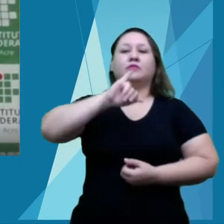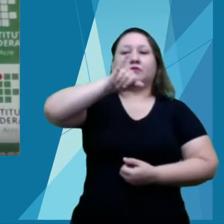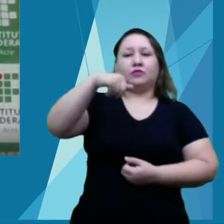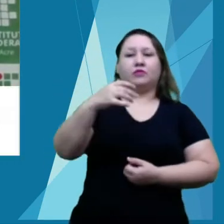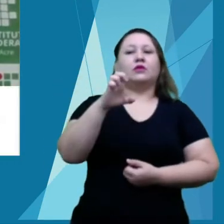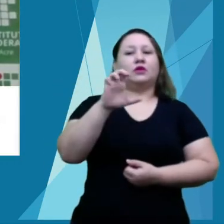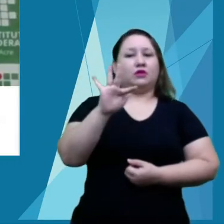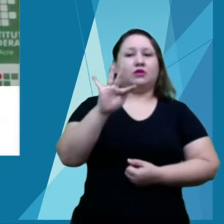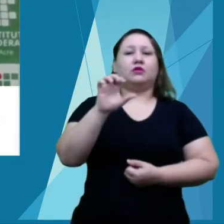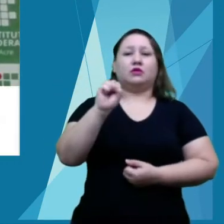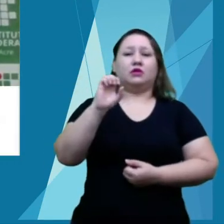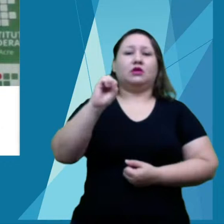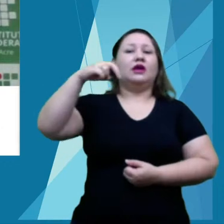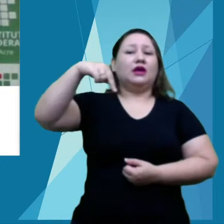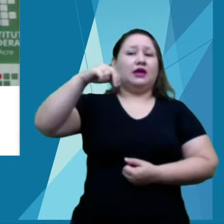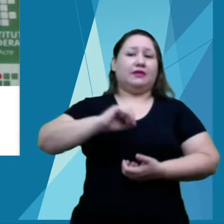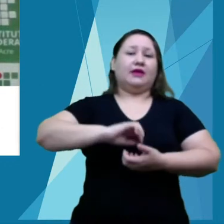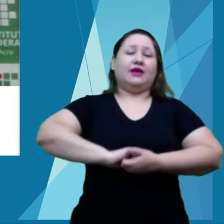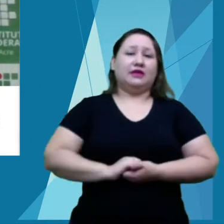Viana Alves Diniz.